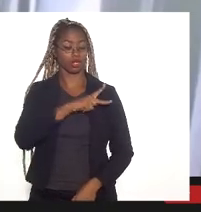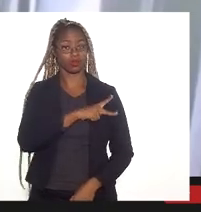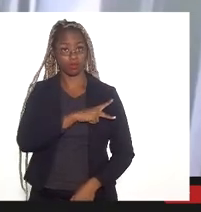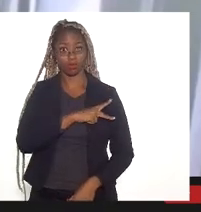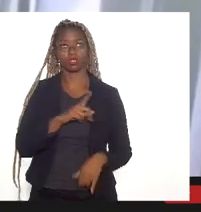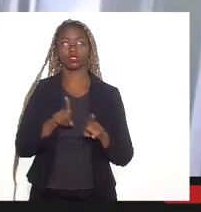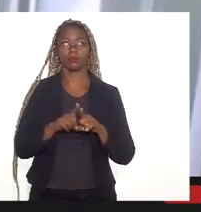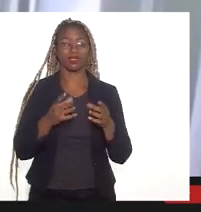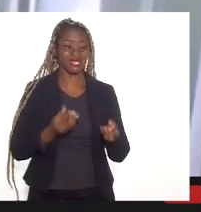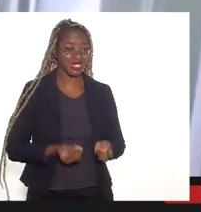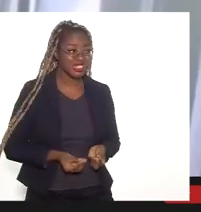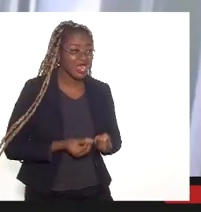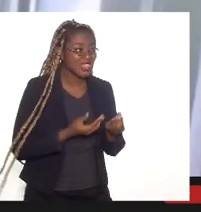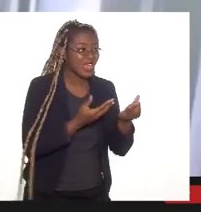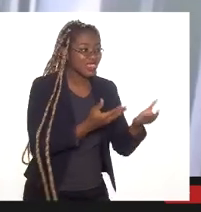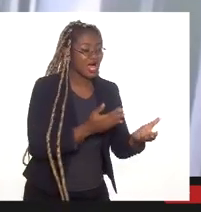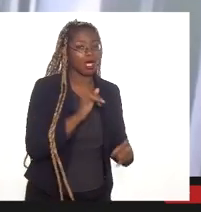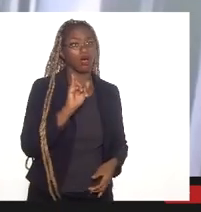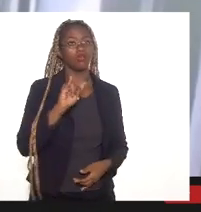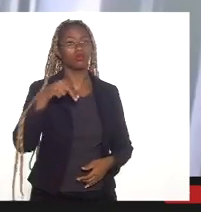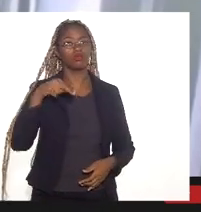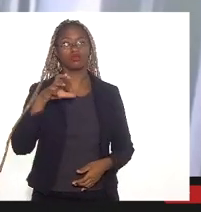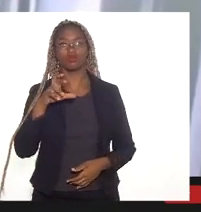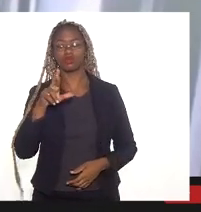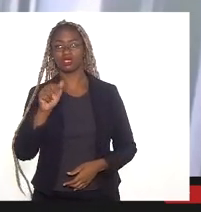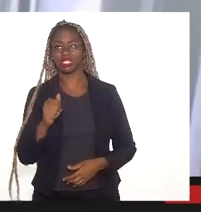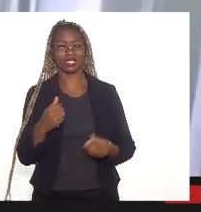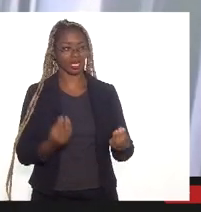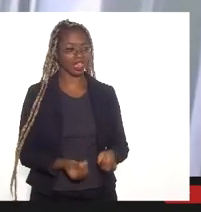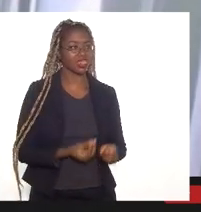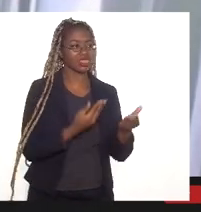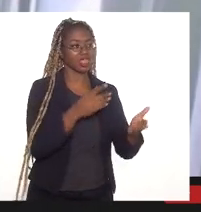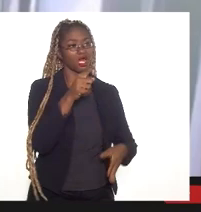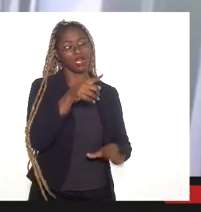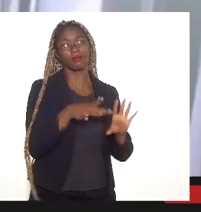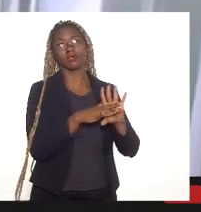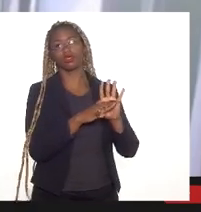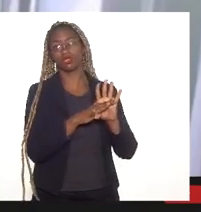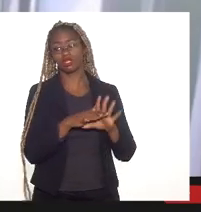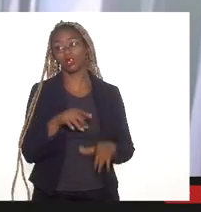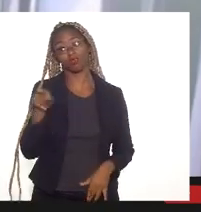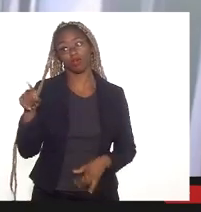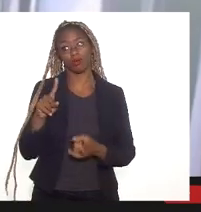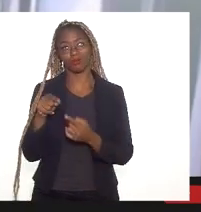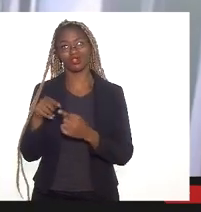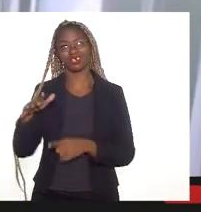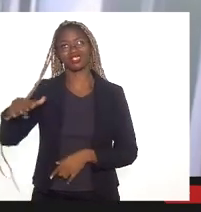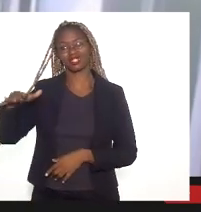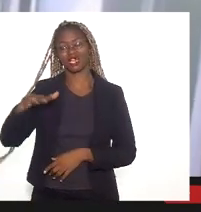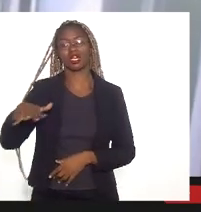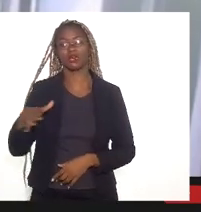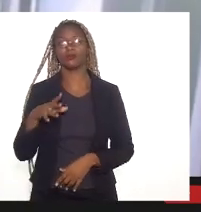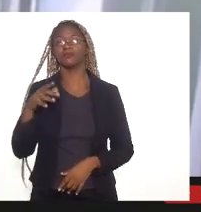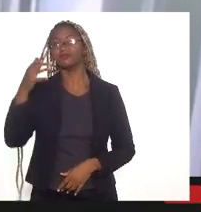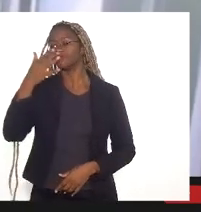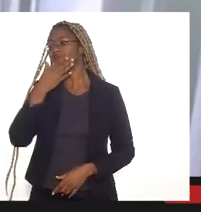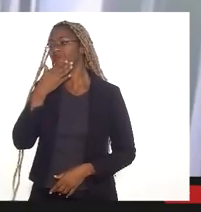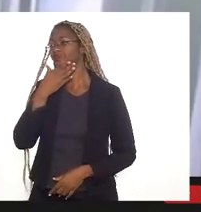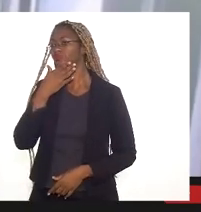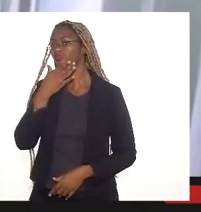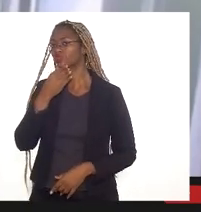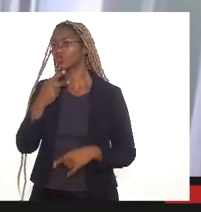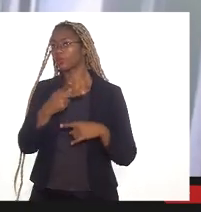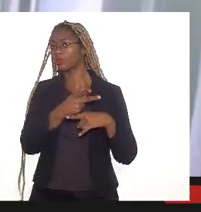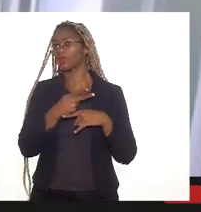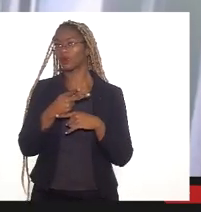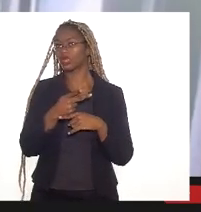do INCRA à Prefeitura de Duque de Caxias. A respeito dessa área, o procurador, o doutor Júlio, falará sobre isso